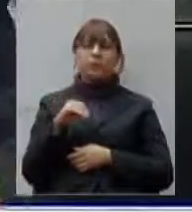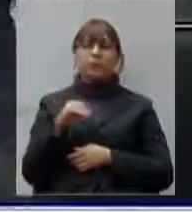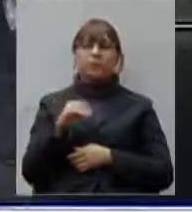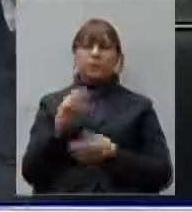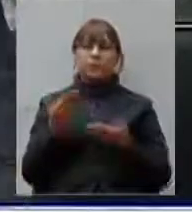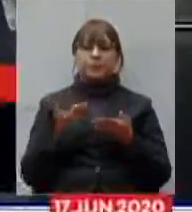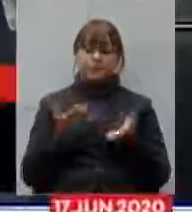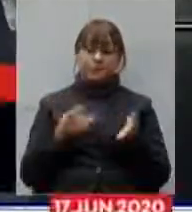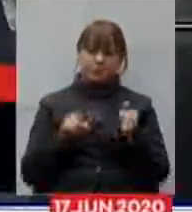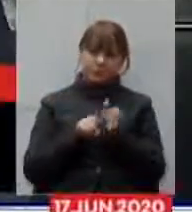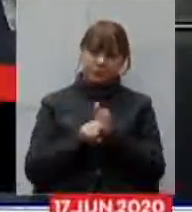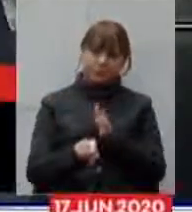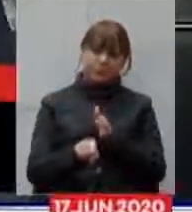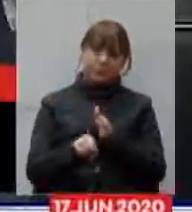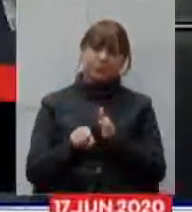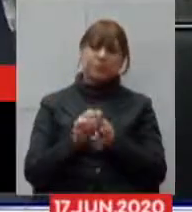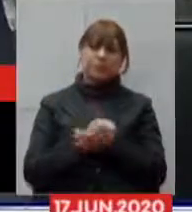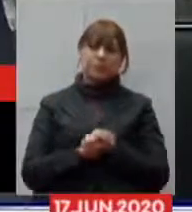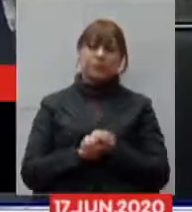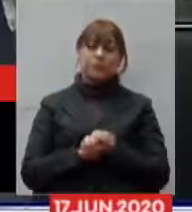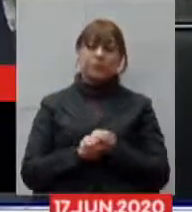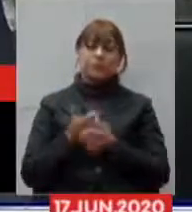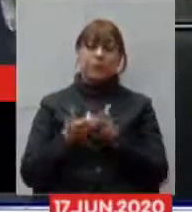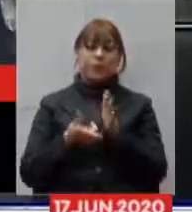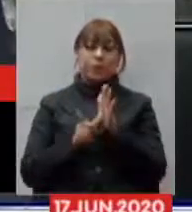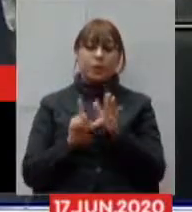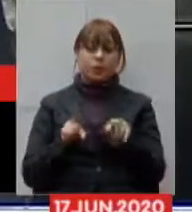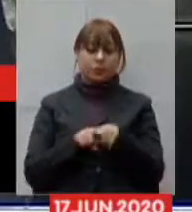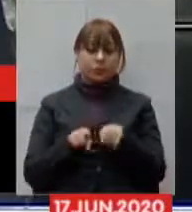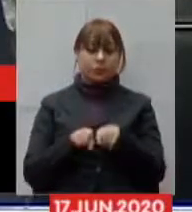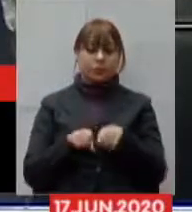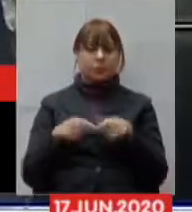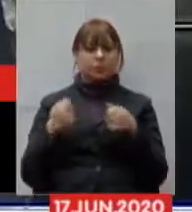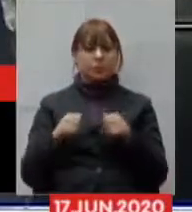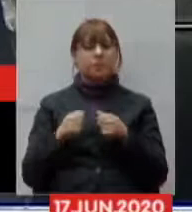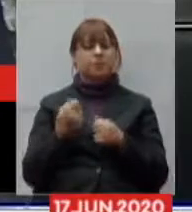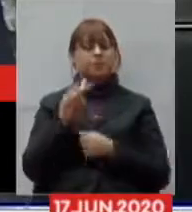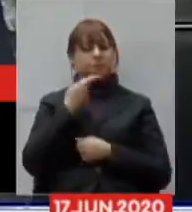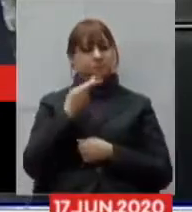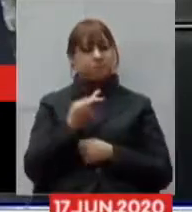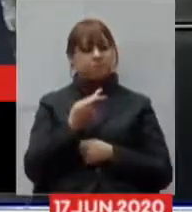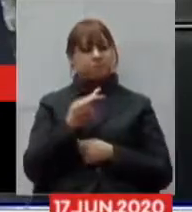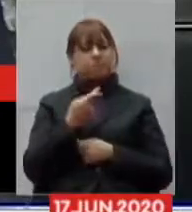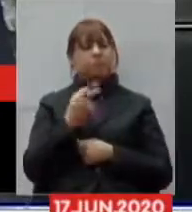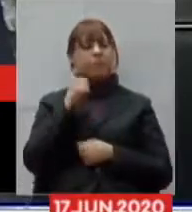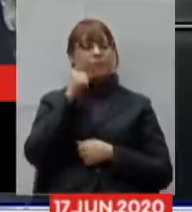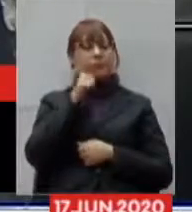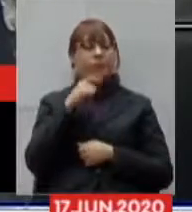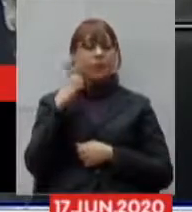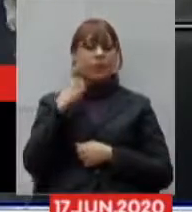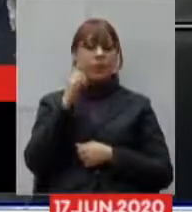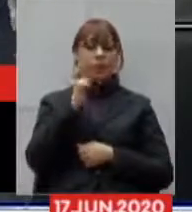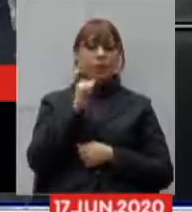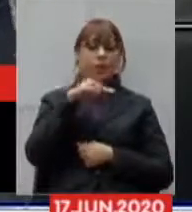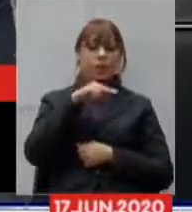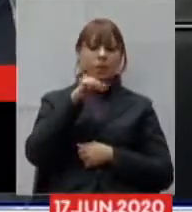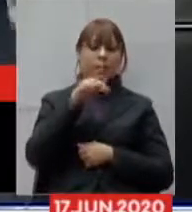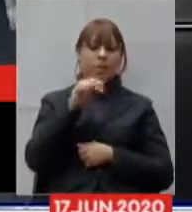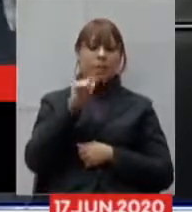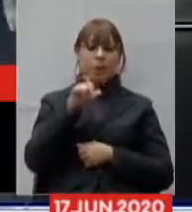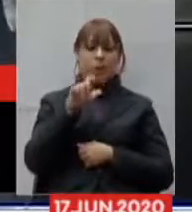momento antes eu quero fazer o registro da presença da deputada Ana Paula Siqueira